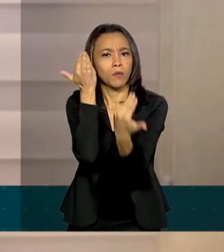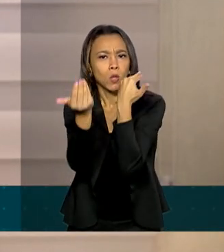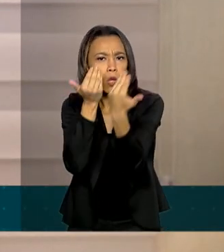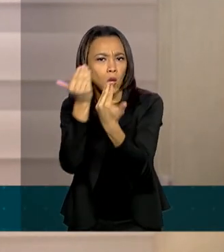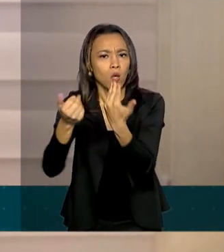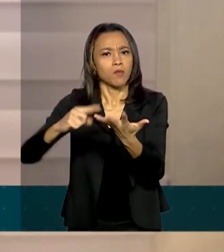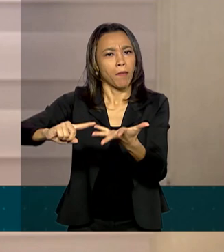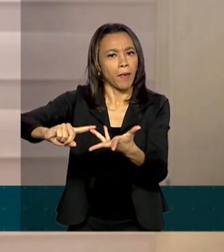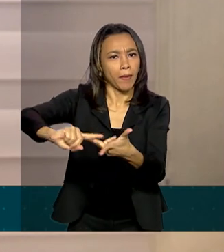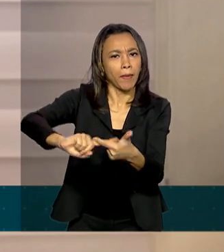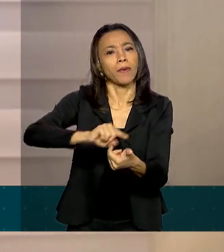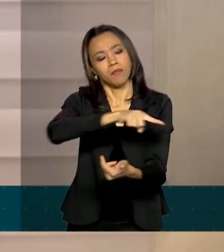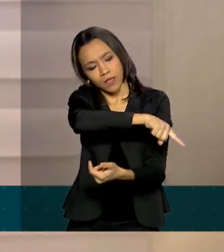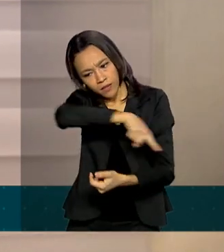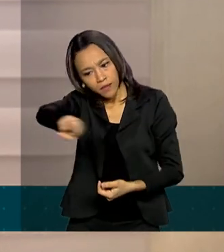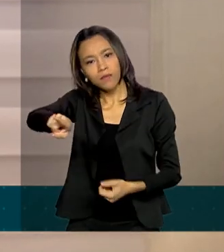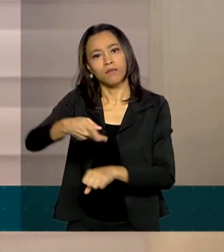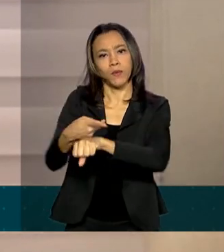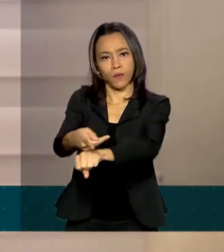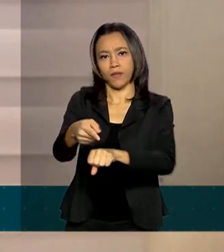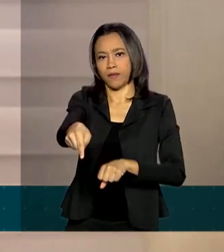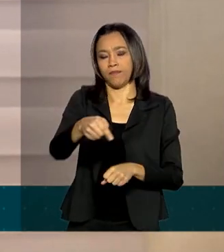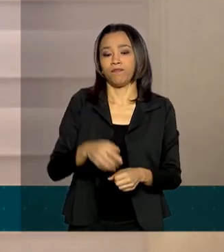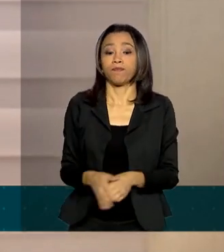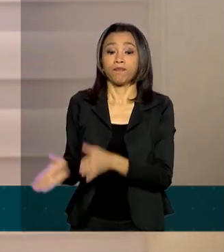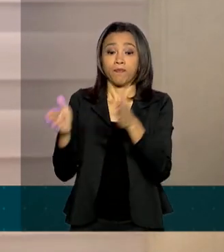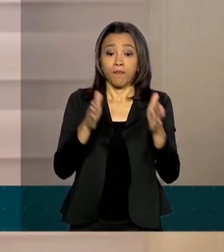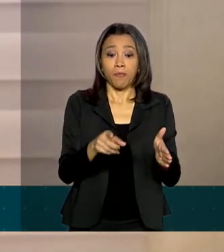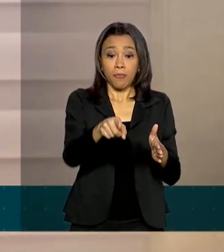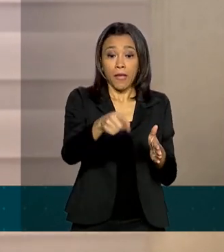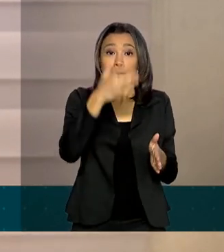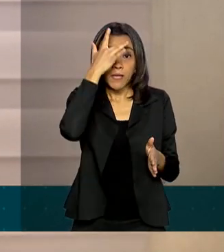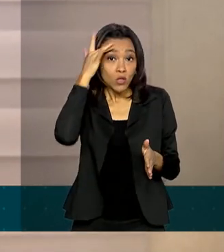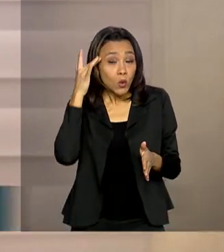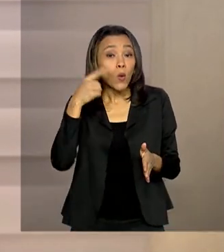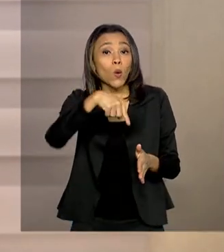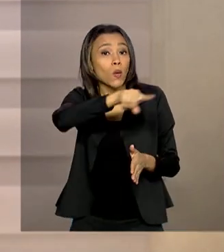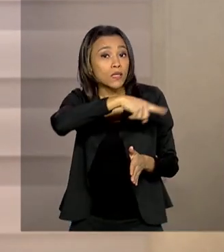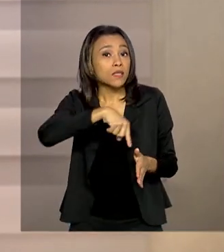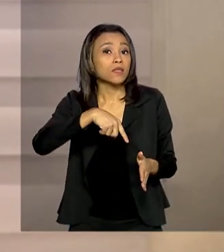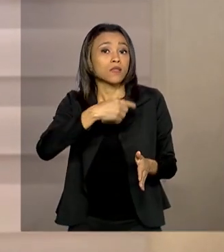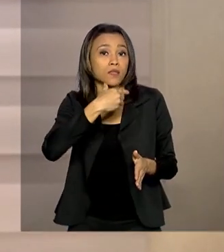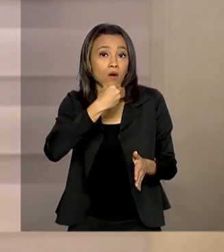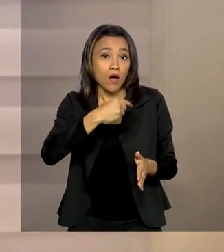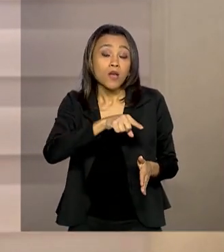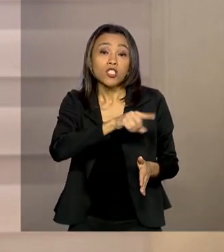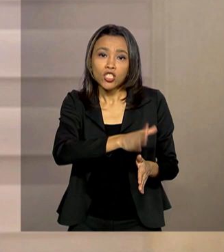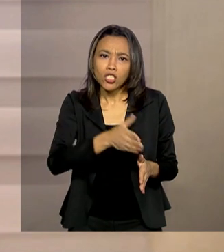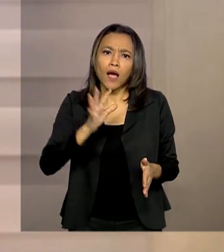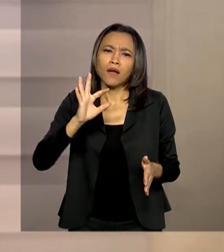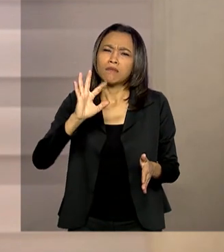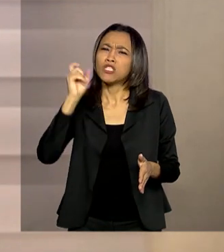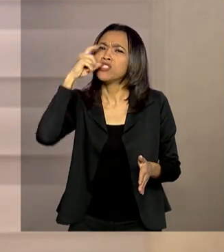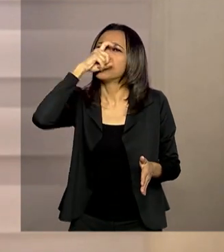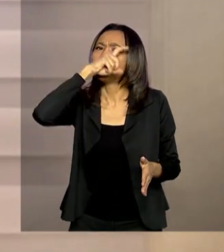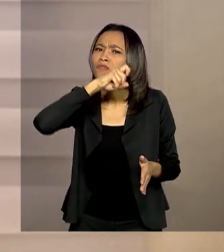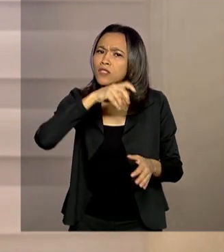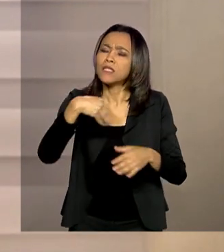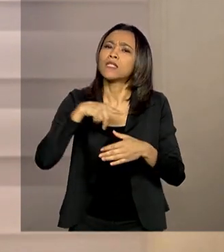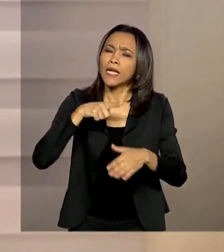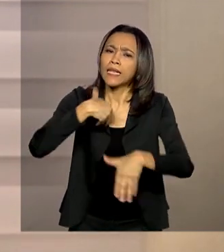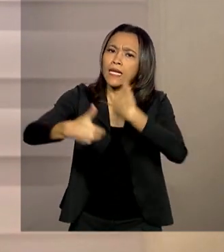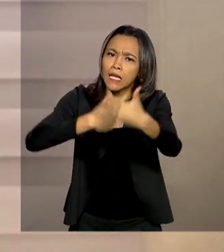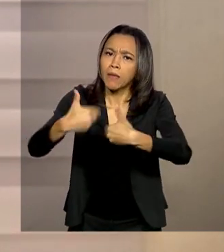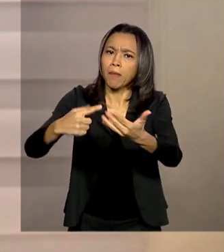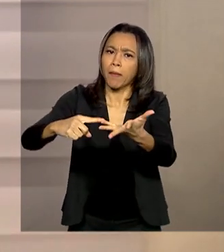que agressores que submeteram a esse tipo de programa de recuperação dificilmente voltam a praticar qualquer